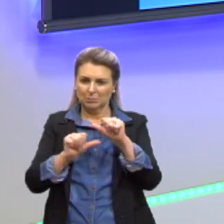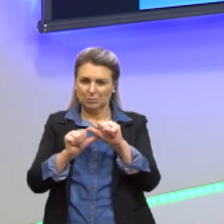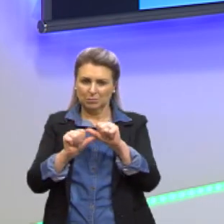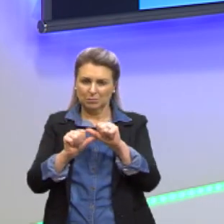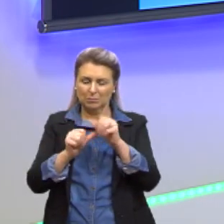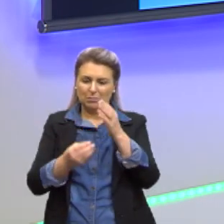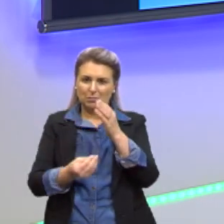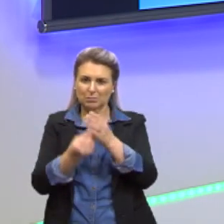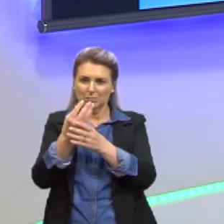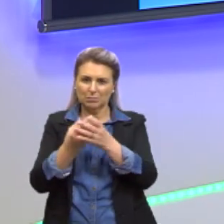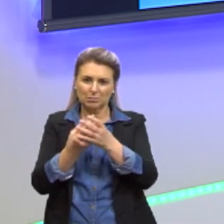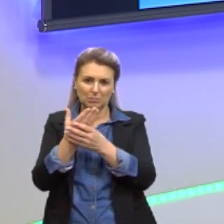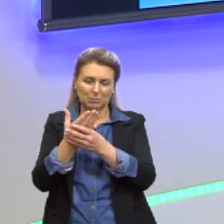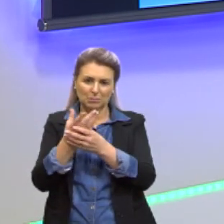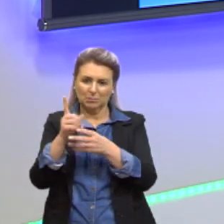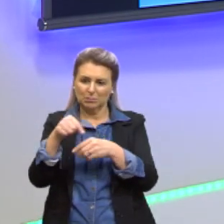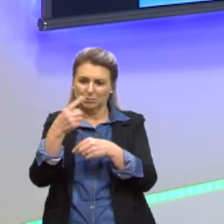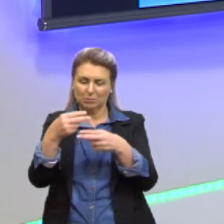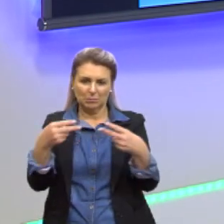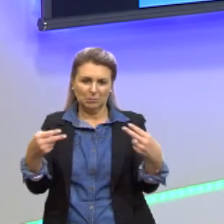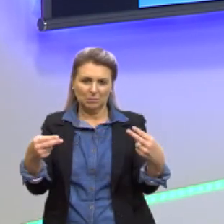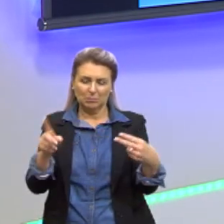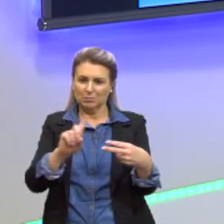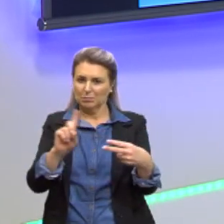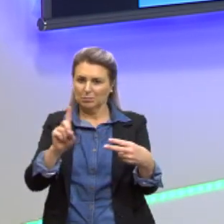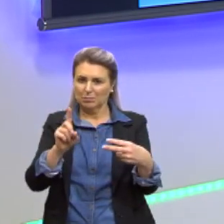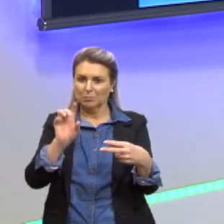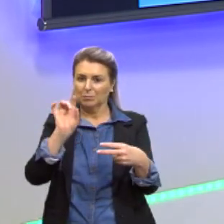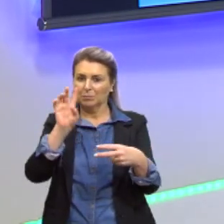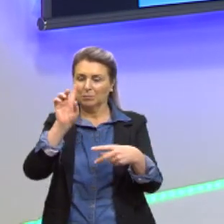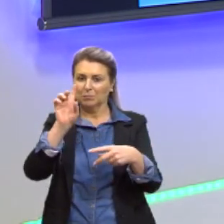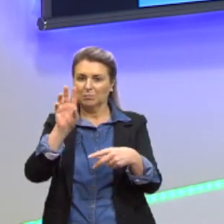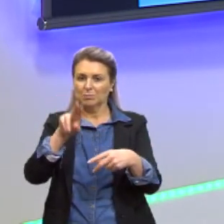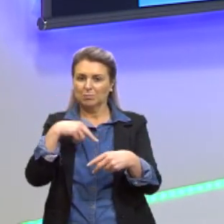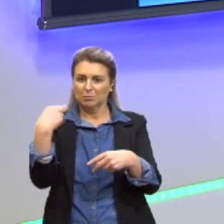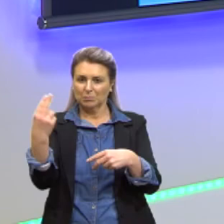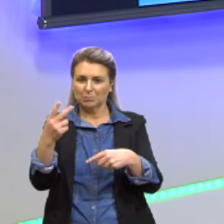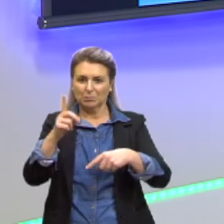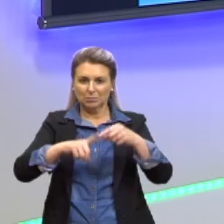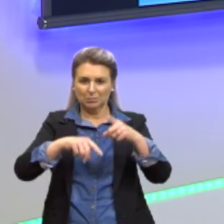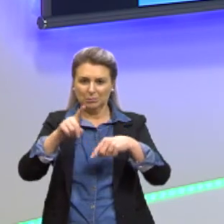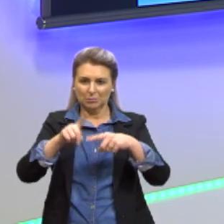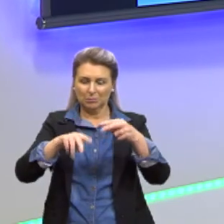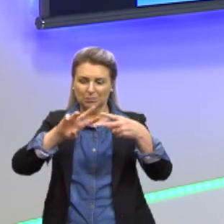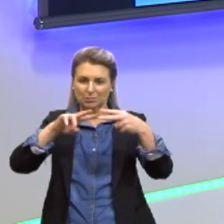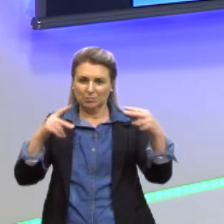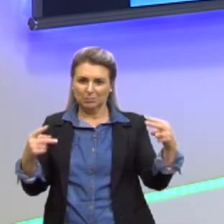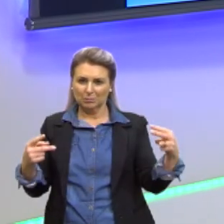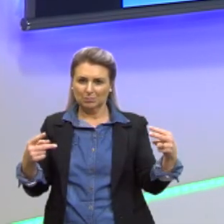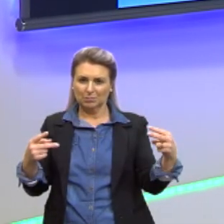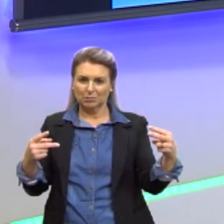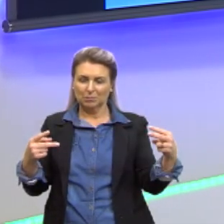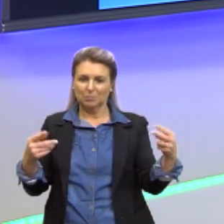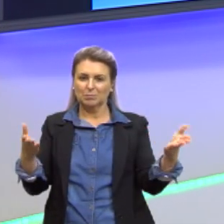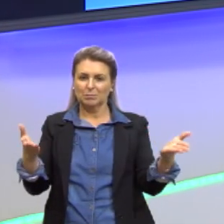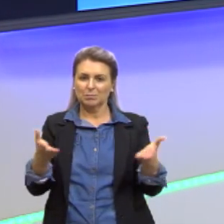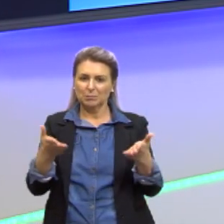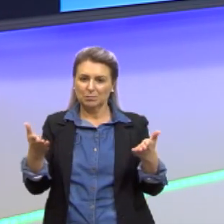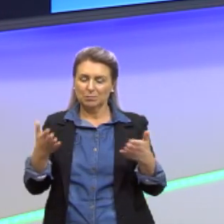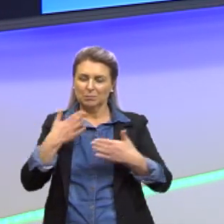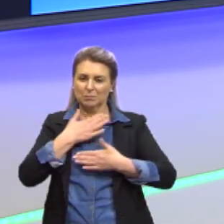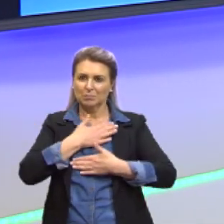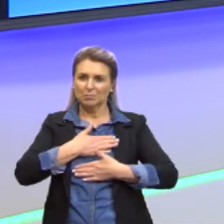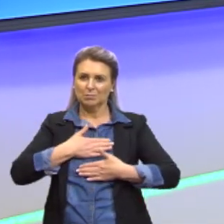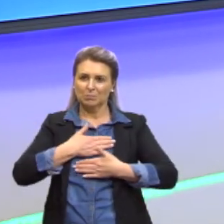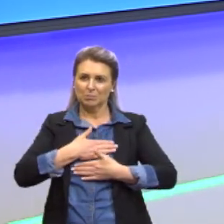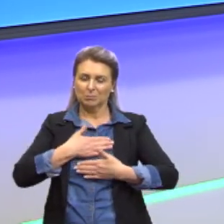vai produzir uma enzima. Não, só o nosso material genético, tá? Por hoje era isso, pessoal. Foi um prazer estar